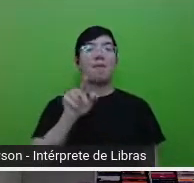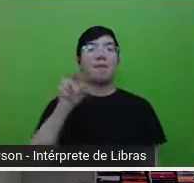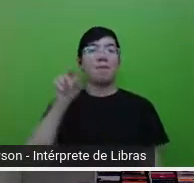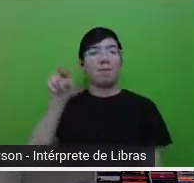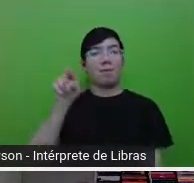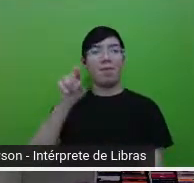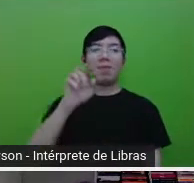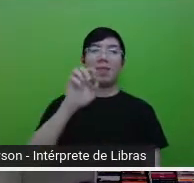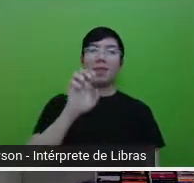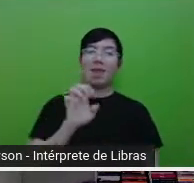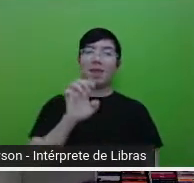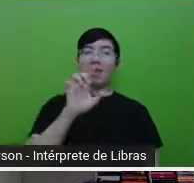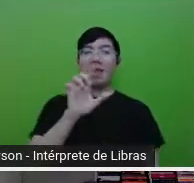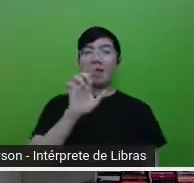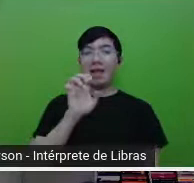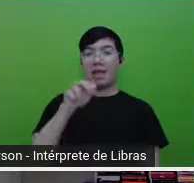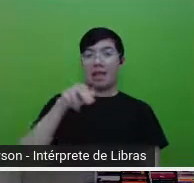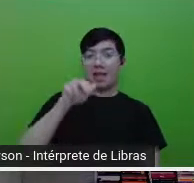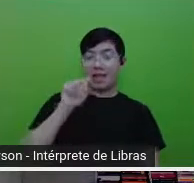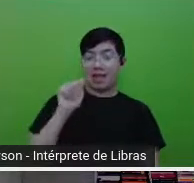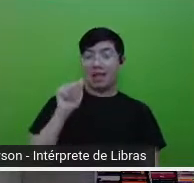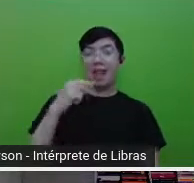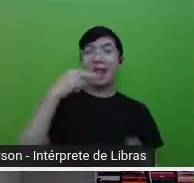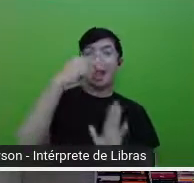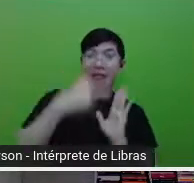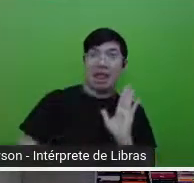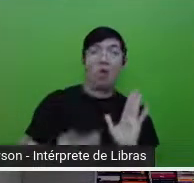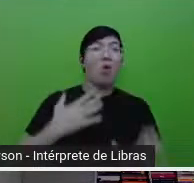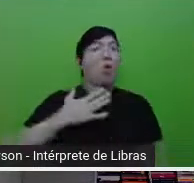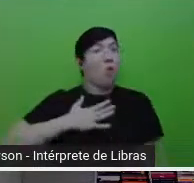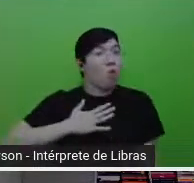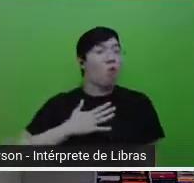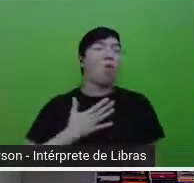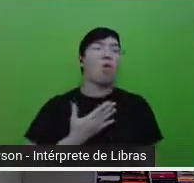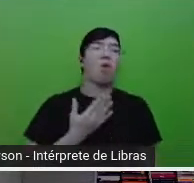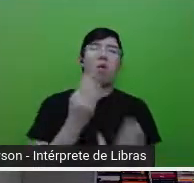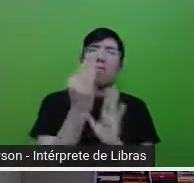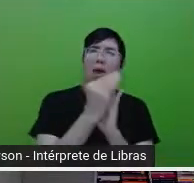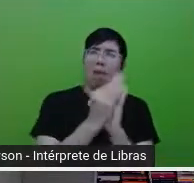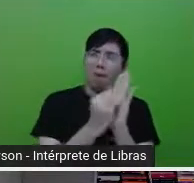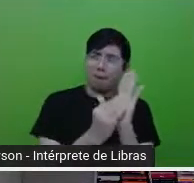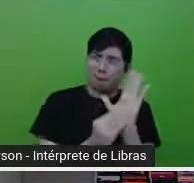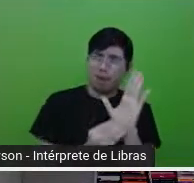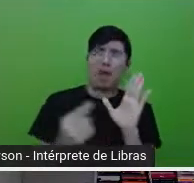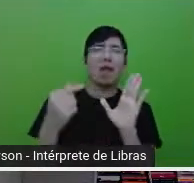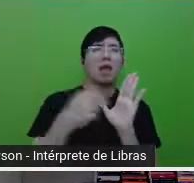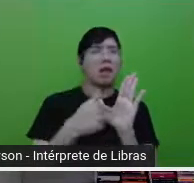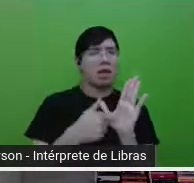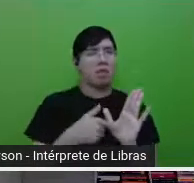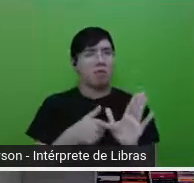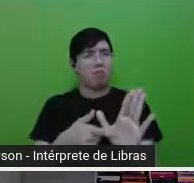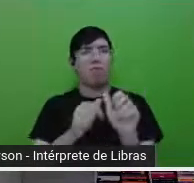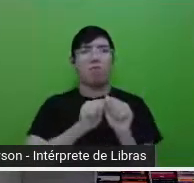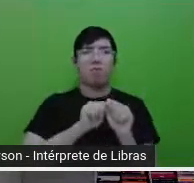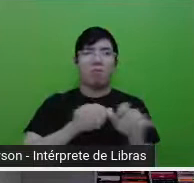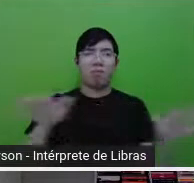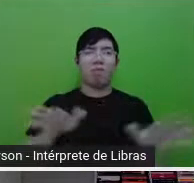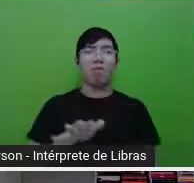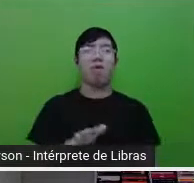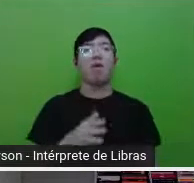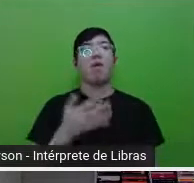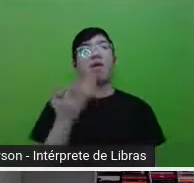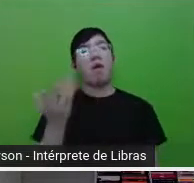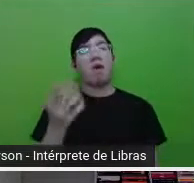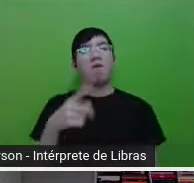Então tem alguns clubes de leitura que se dedicam a ler o... Se chama Clube Ferranti, que vocês vão